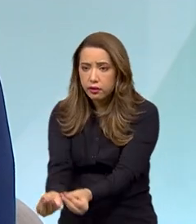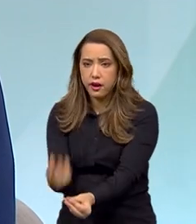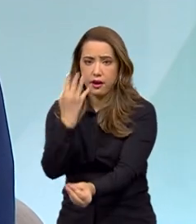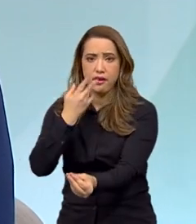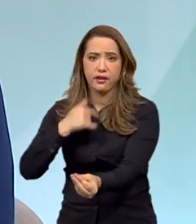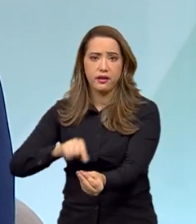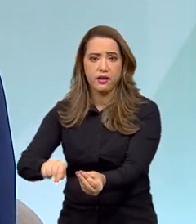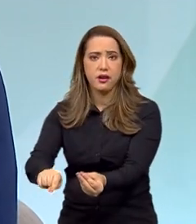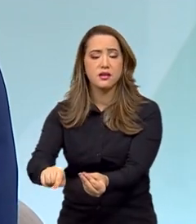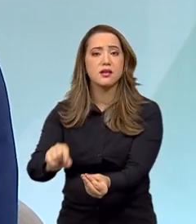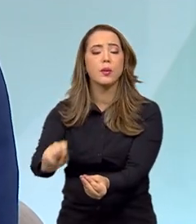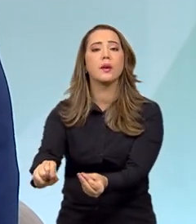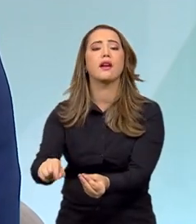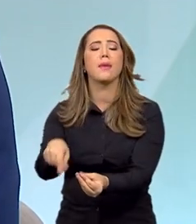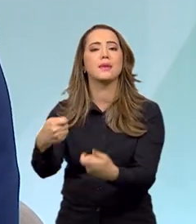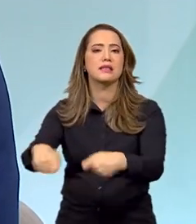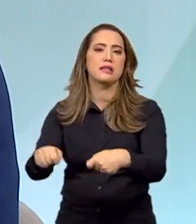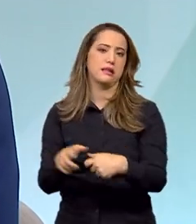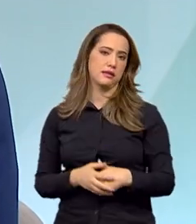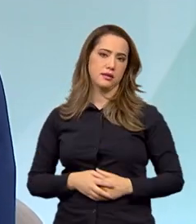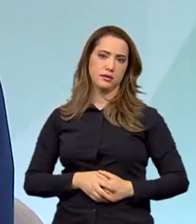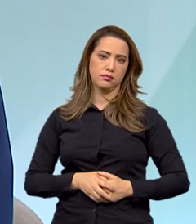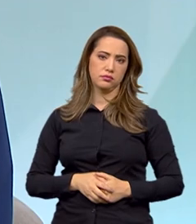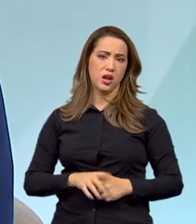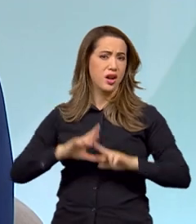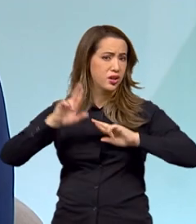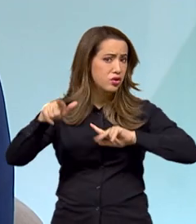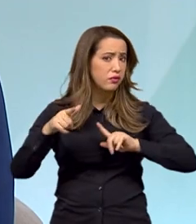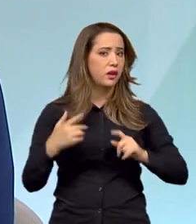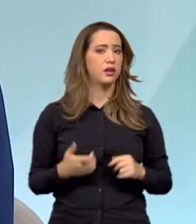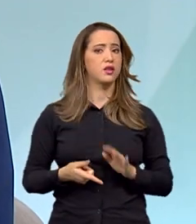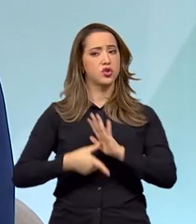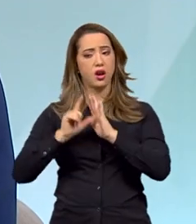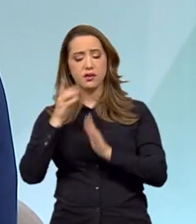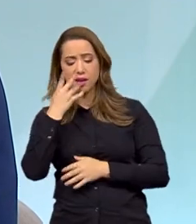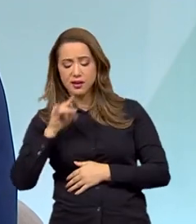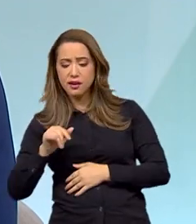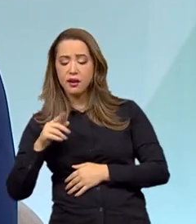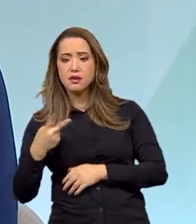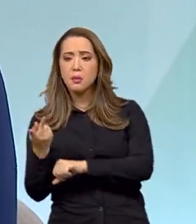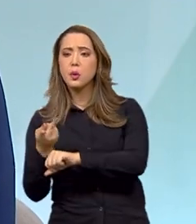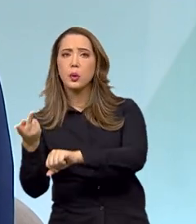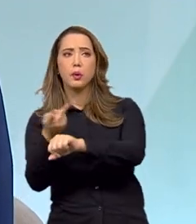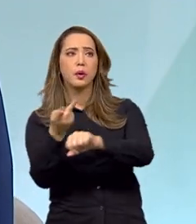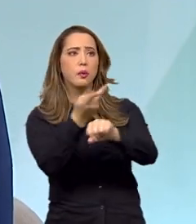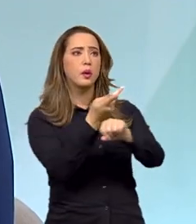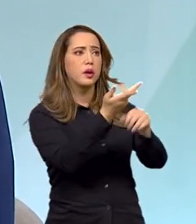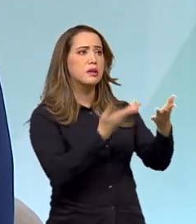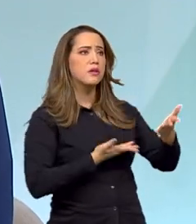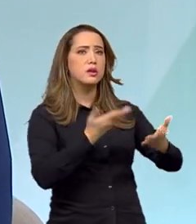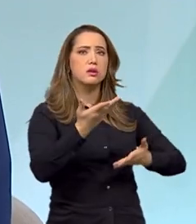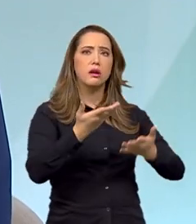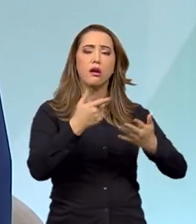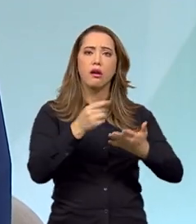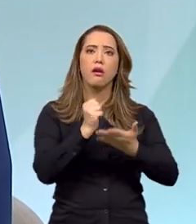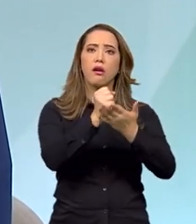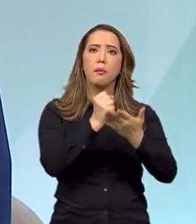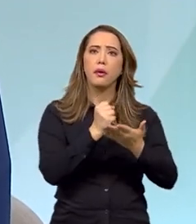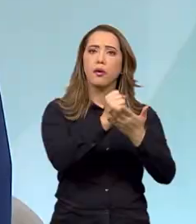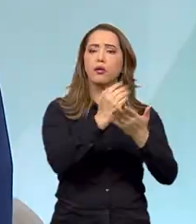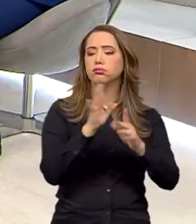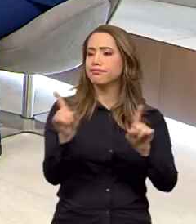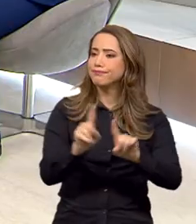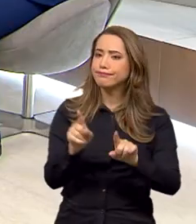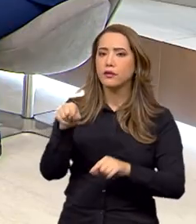no melhor interesse da criança. Os serviços precisam se organizar em torno da criança. O centro integrado vai ser esse espaço